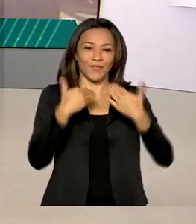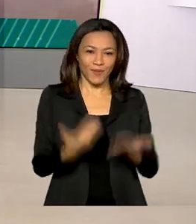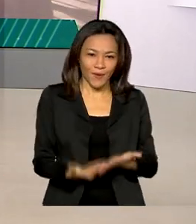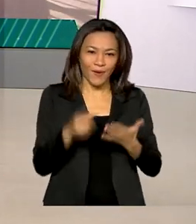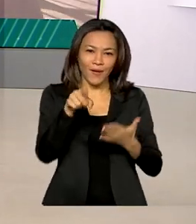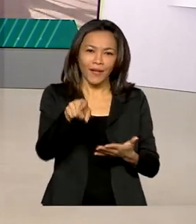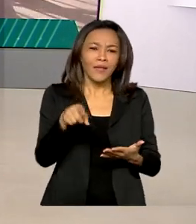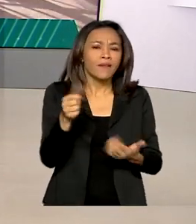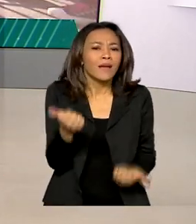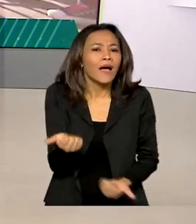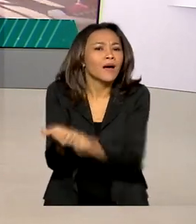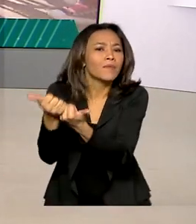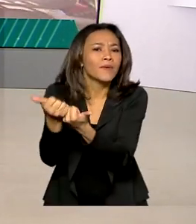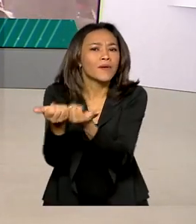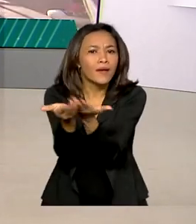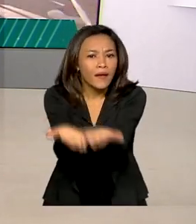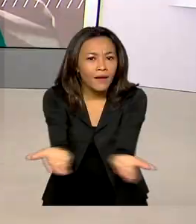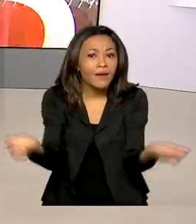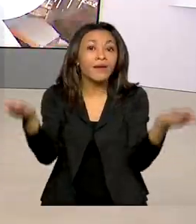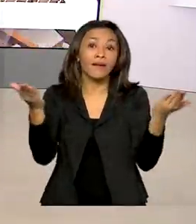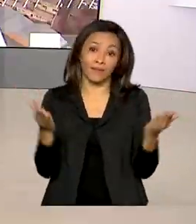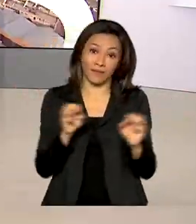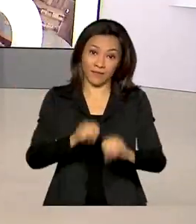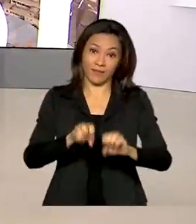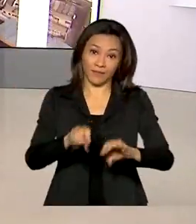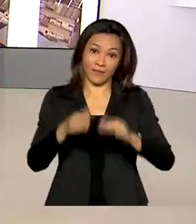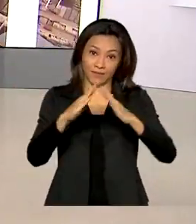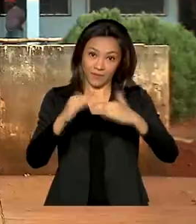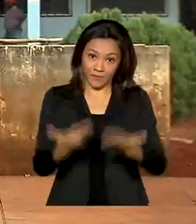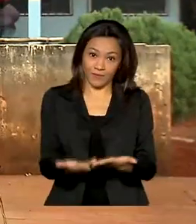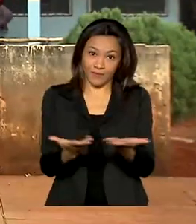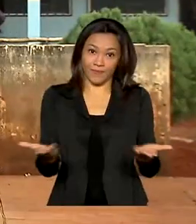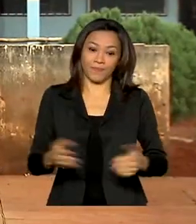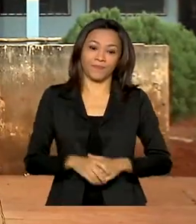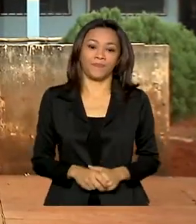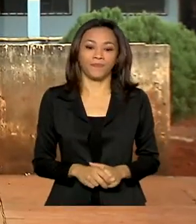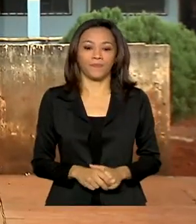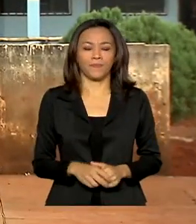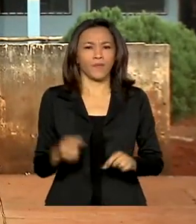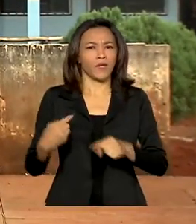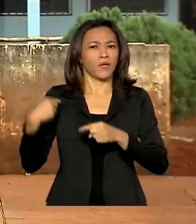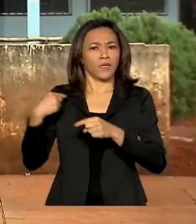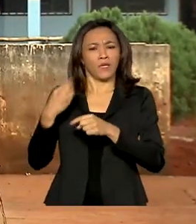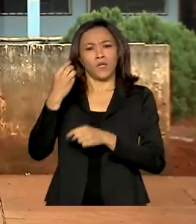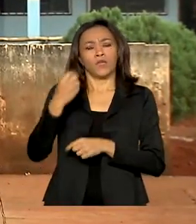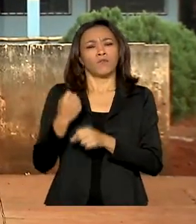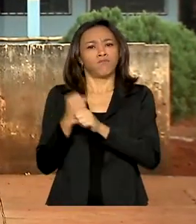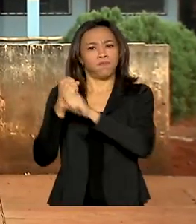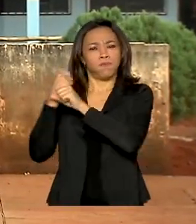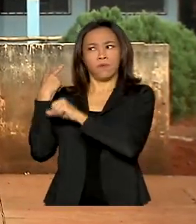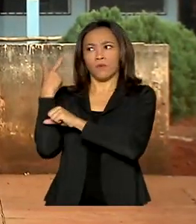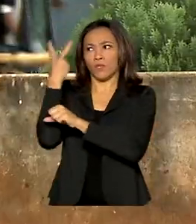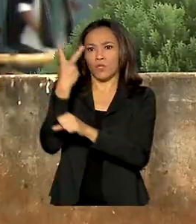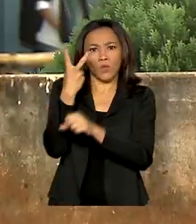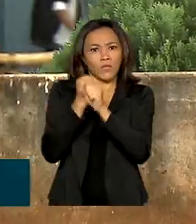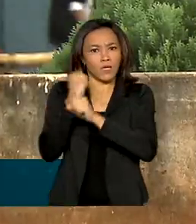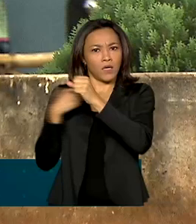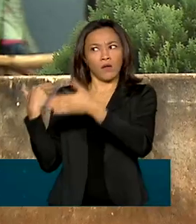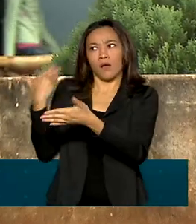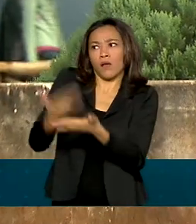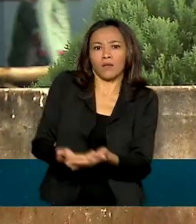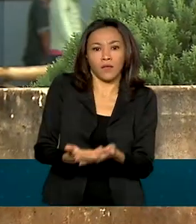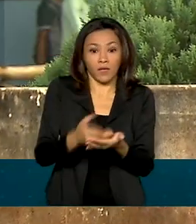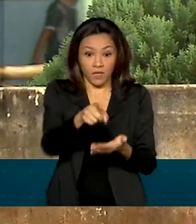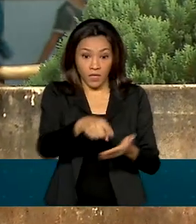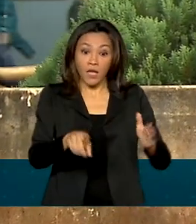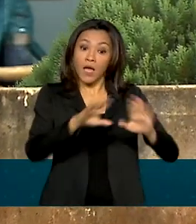assistência suplementar às instituições de educação básica. Nos últimos dois anos, as escolas públicas do Campo e